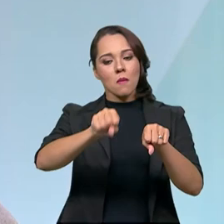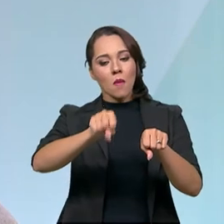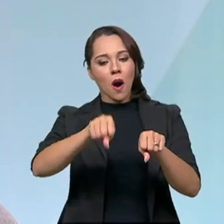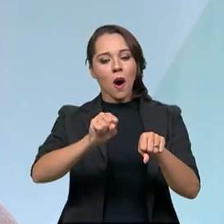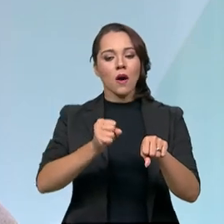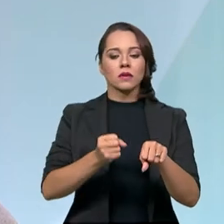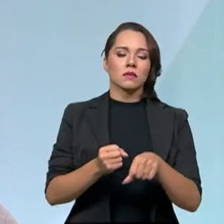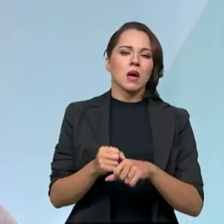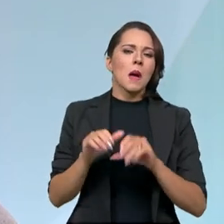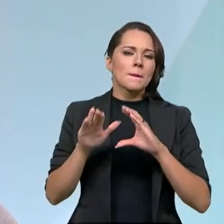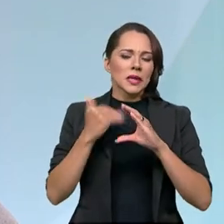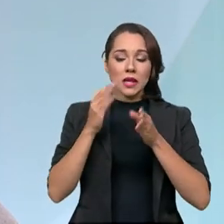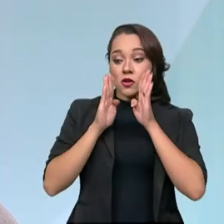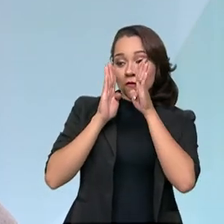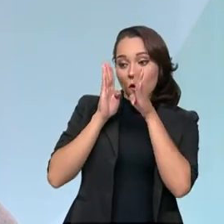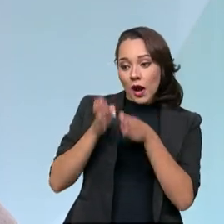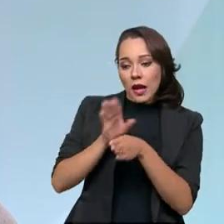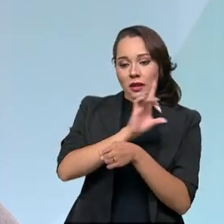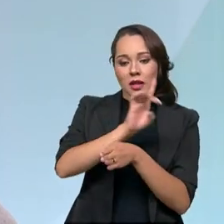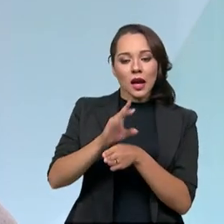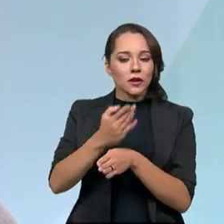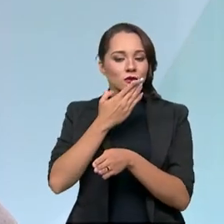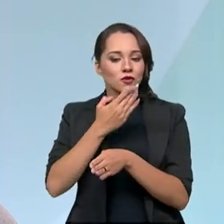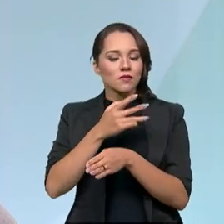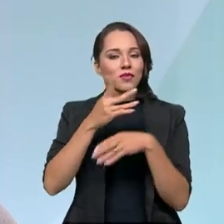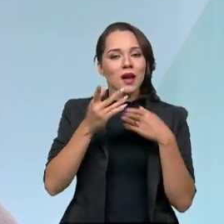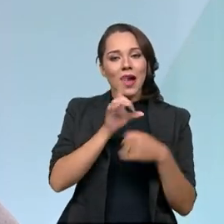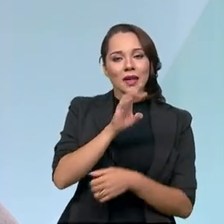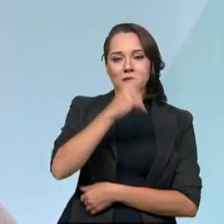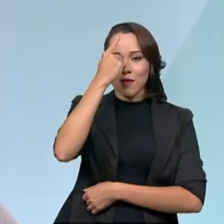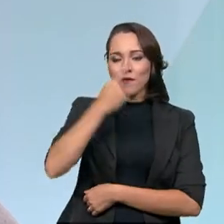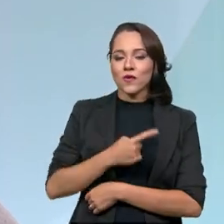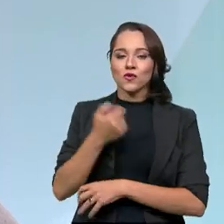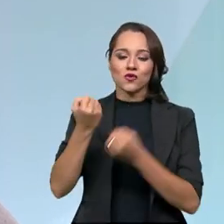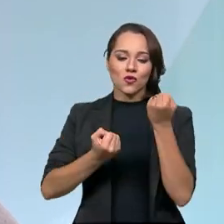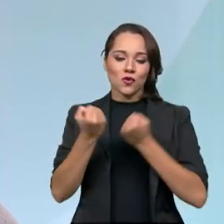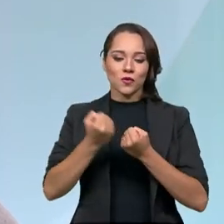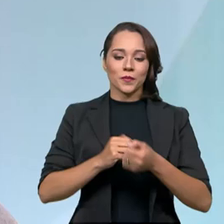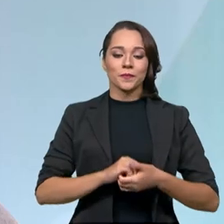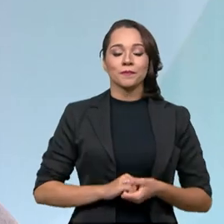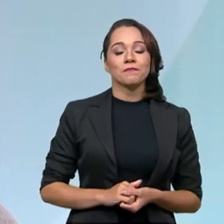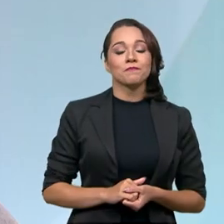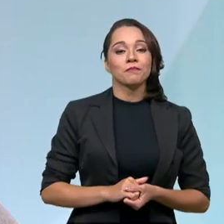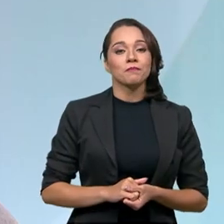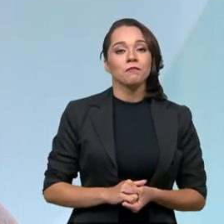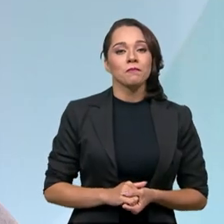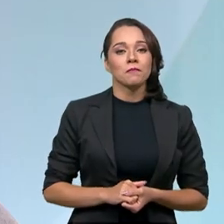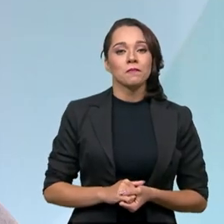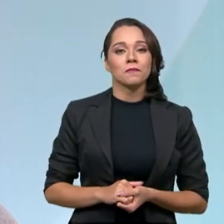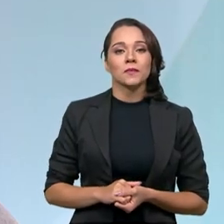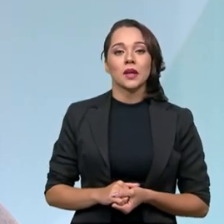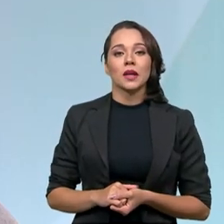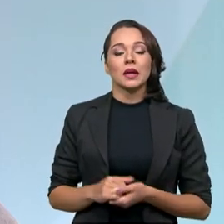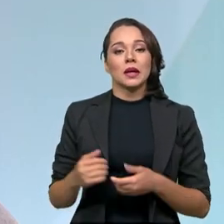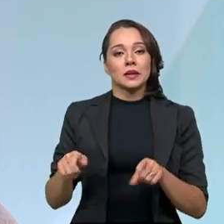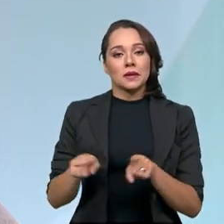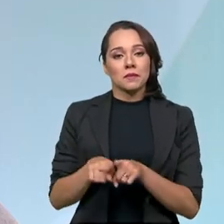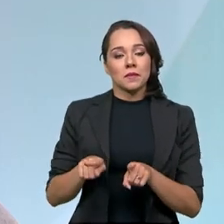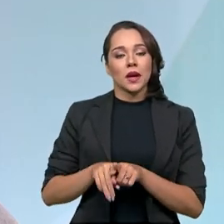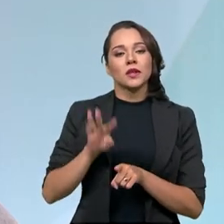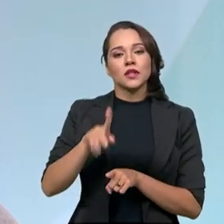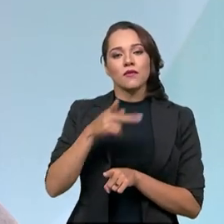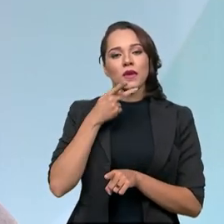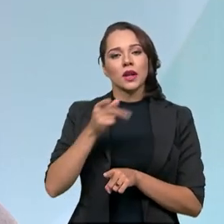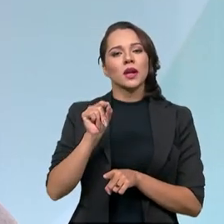mensagens focadas em cada tipo, em cada perfil de condutor. Além disso, como eu falei, as